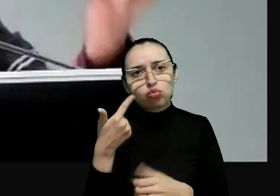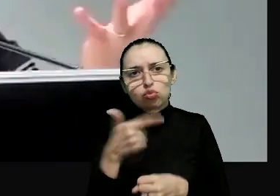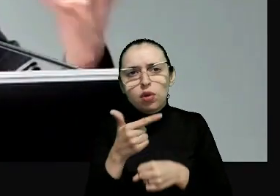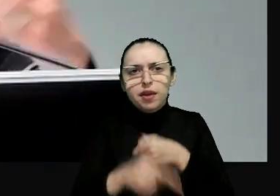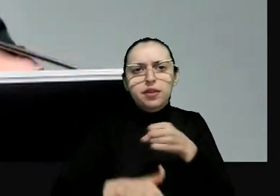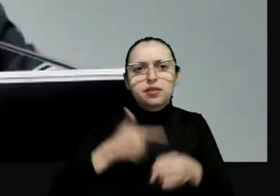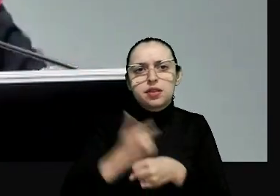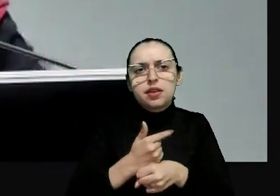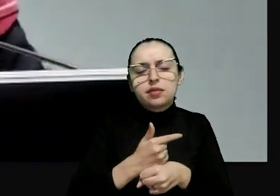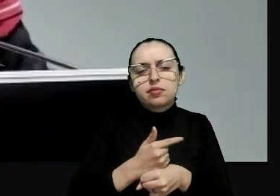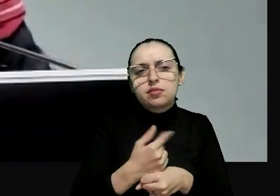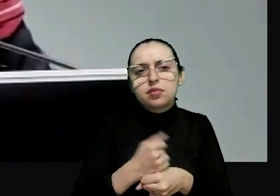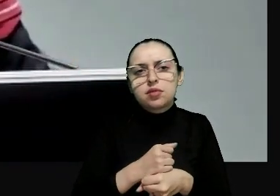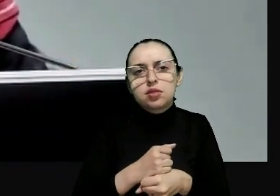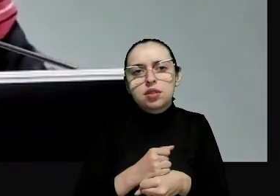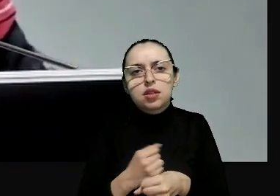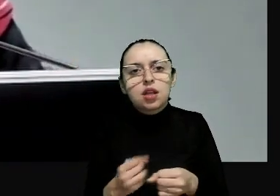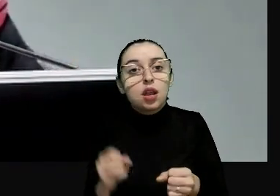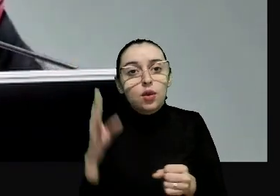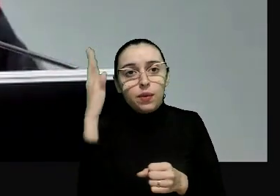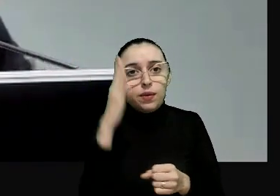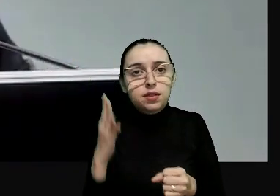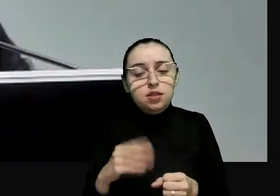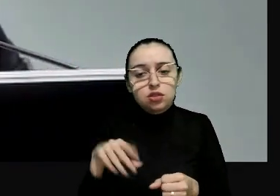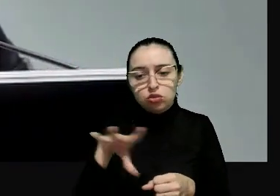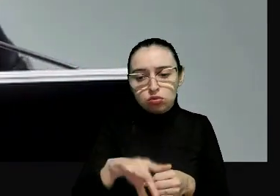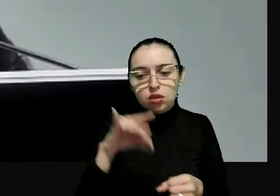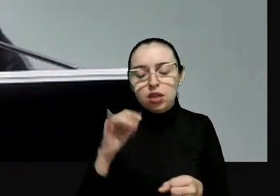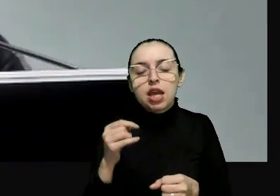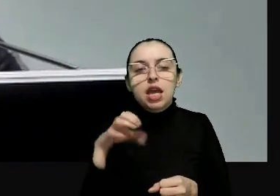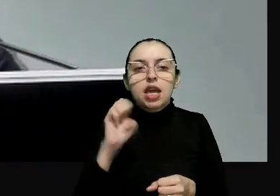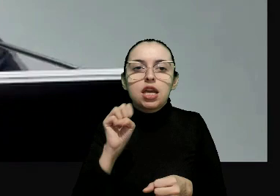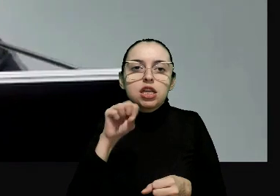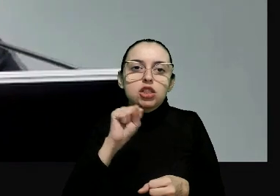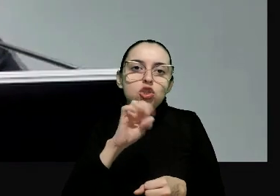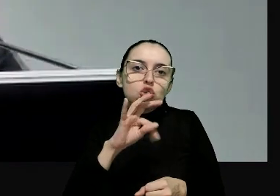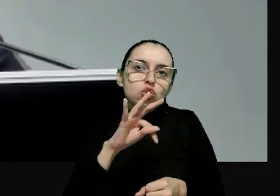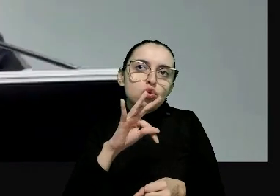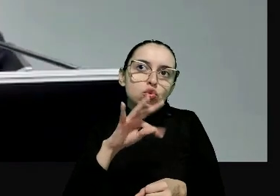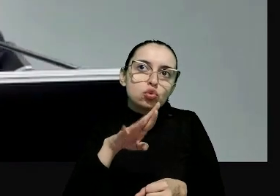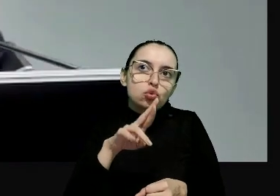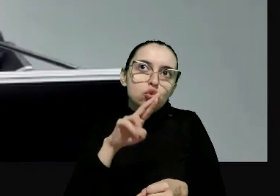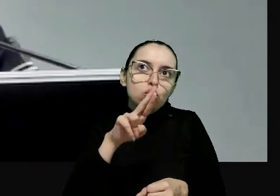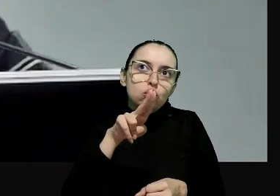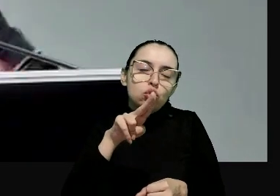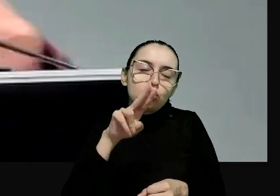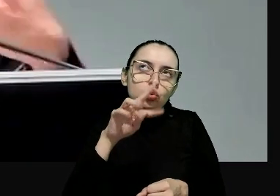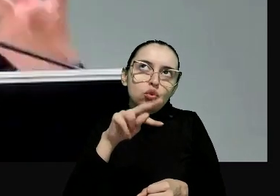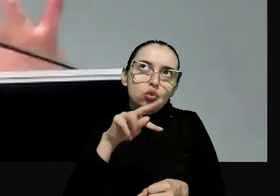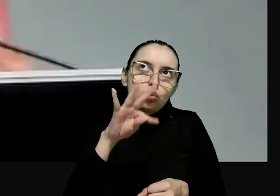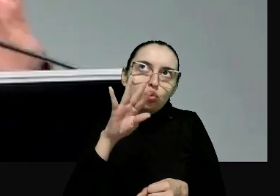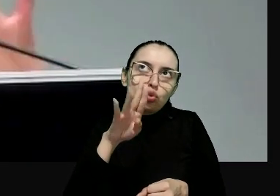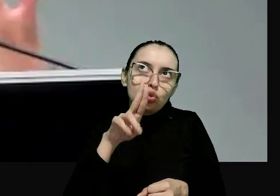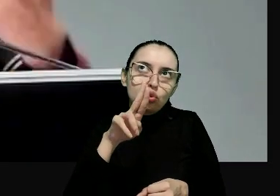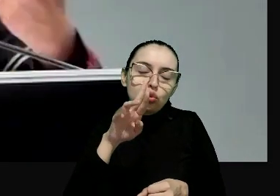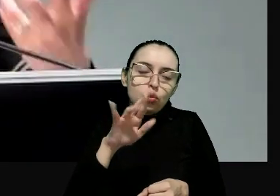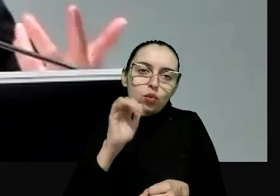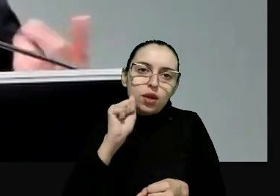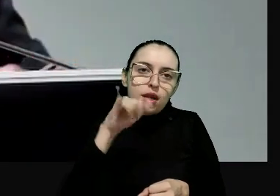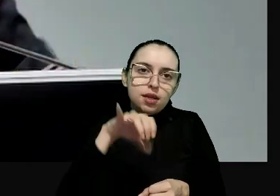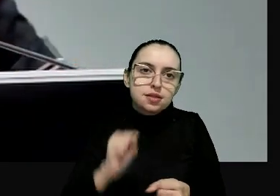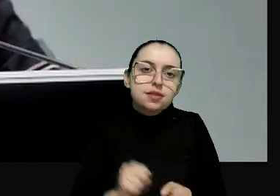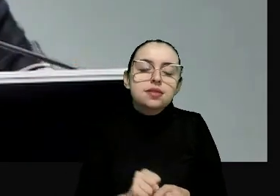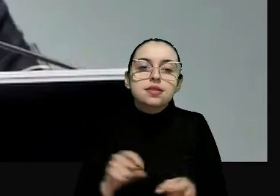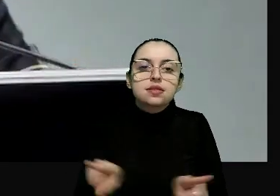criado há dois anos, esse mecanismo nacional de implementação de decisões estruturais. que tem, ali, cada